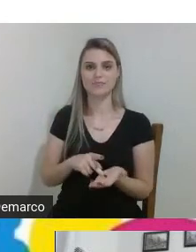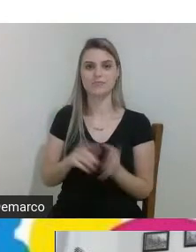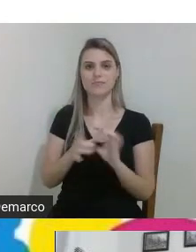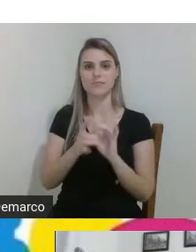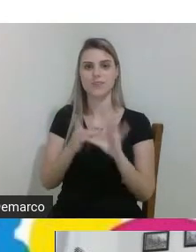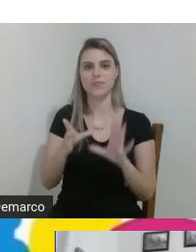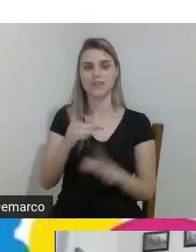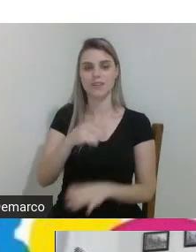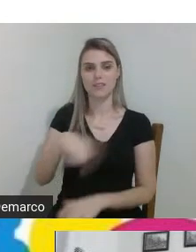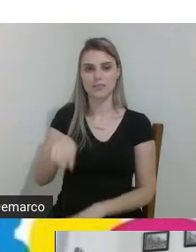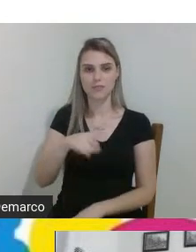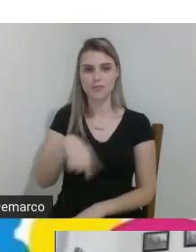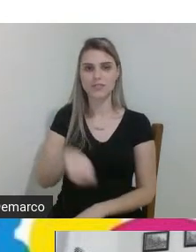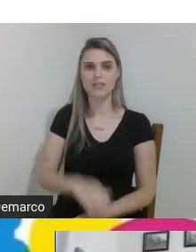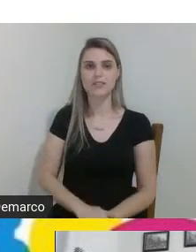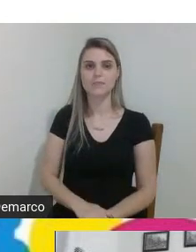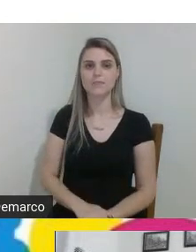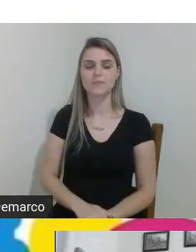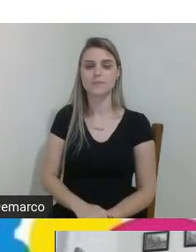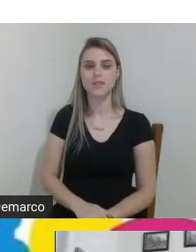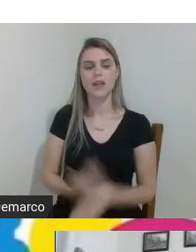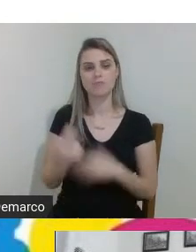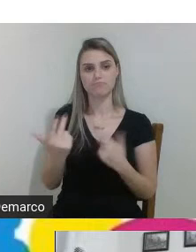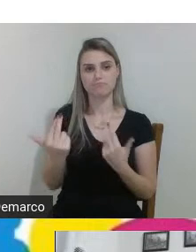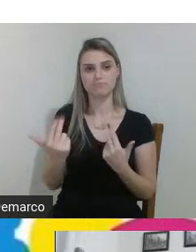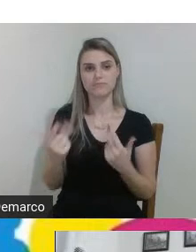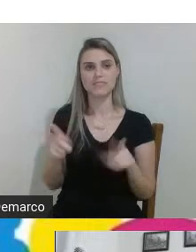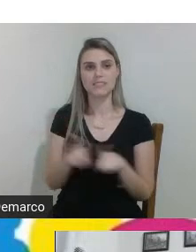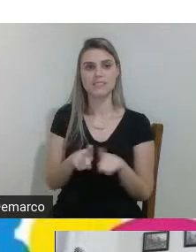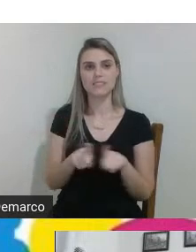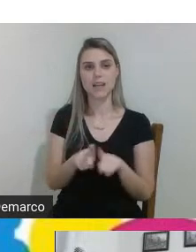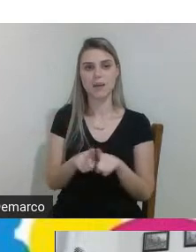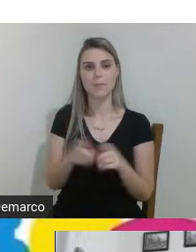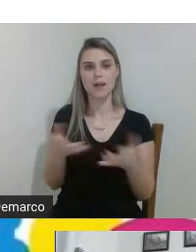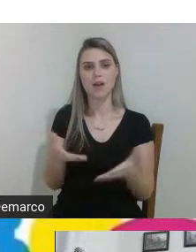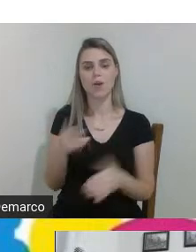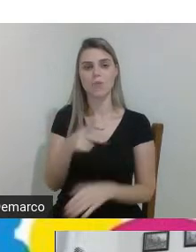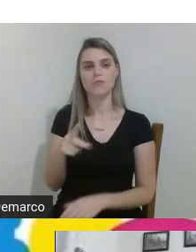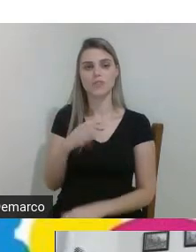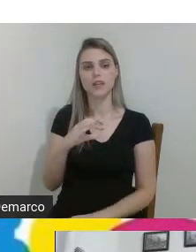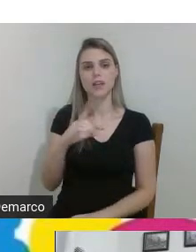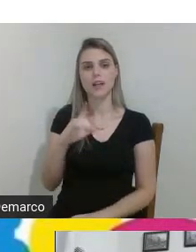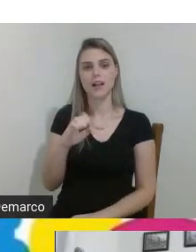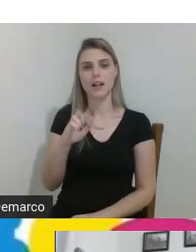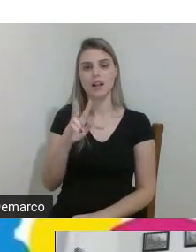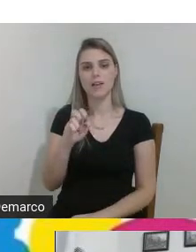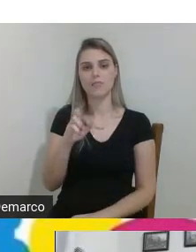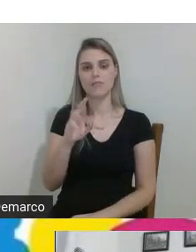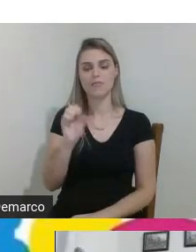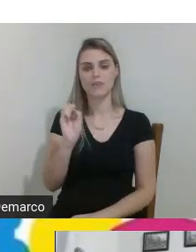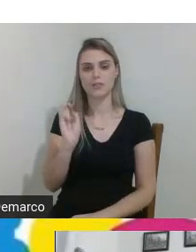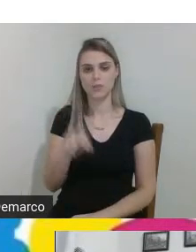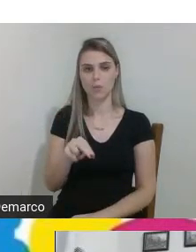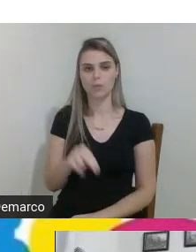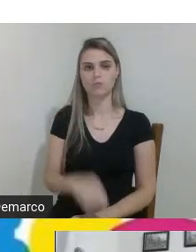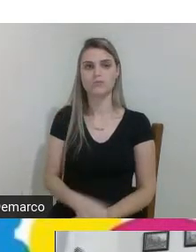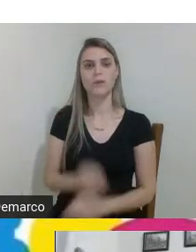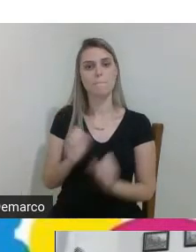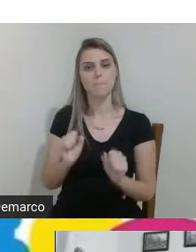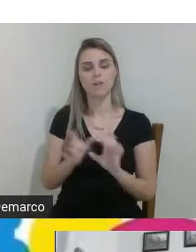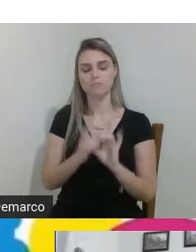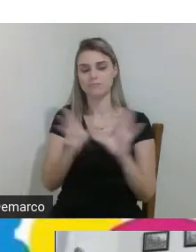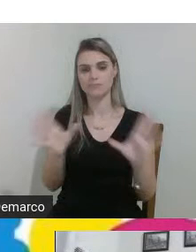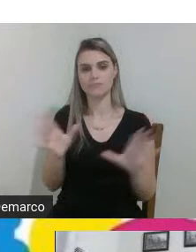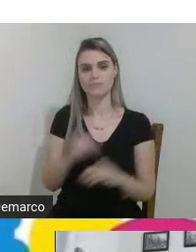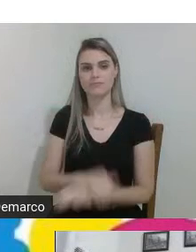disponibilidade de vocês do mesmo modo eu também passo a palavra para o professor Cleverson professor Cleverson que a vontade